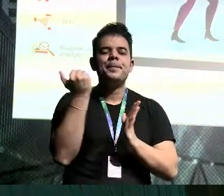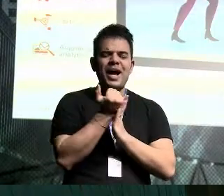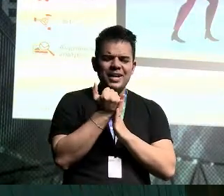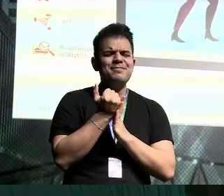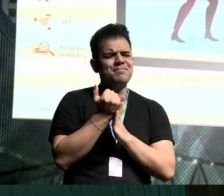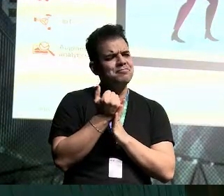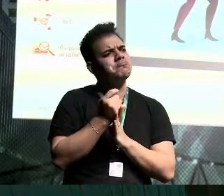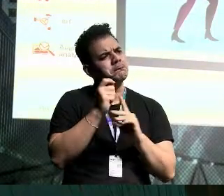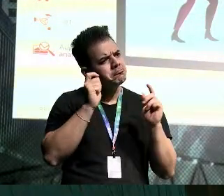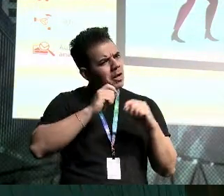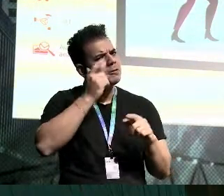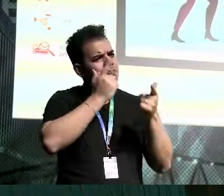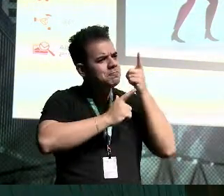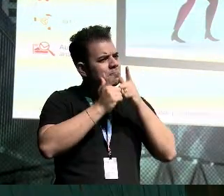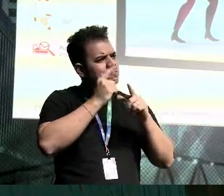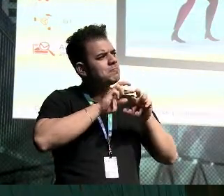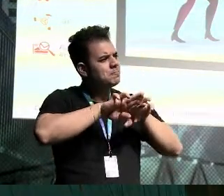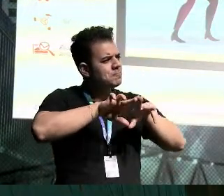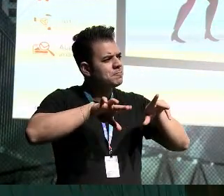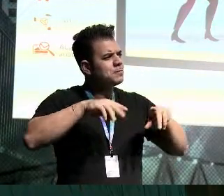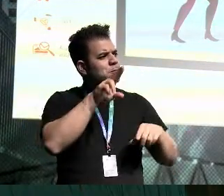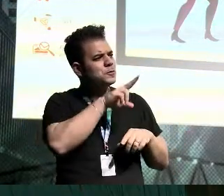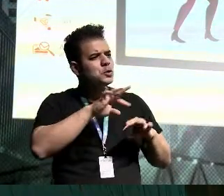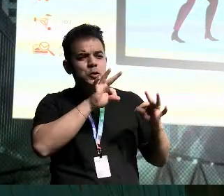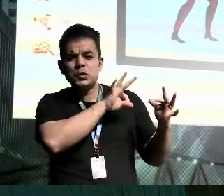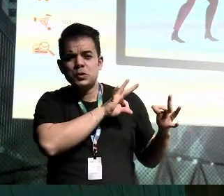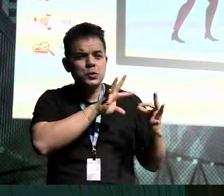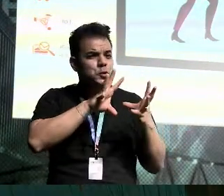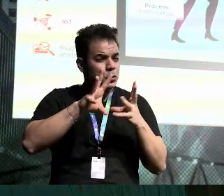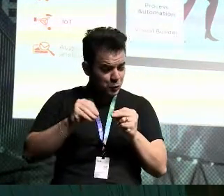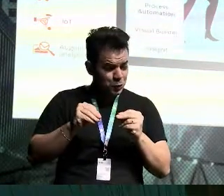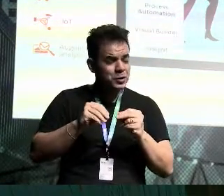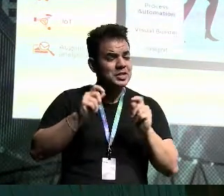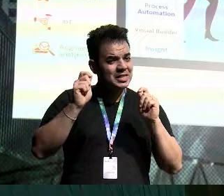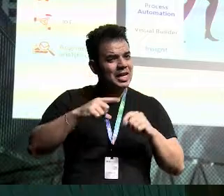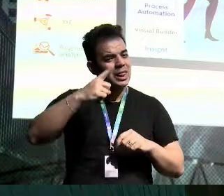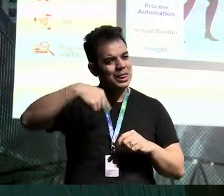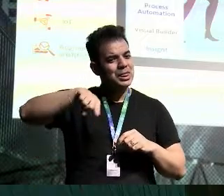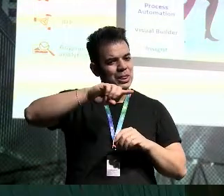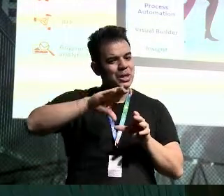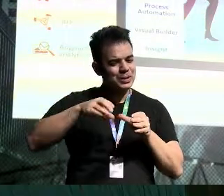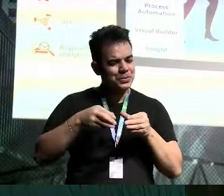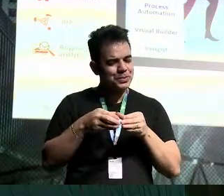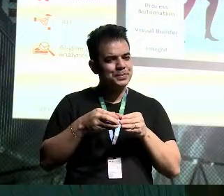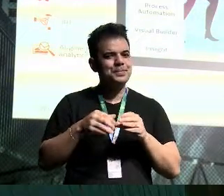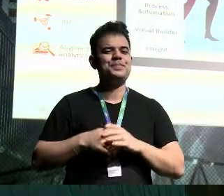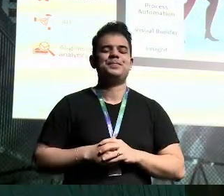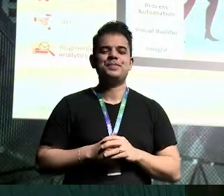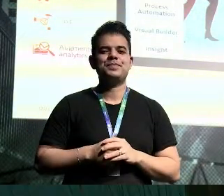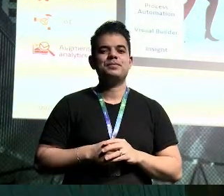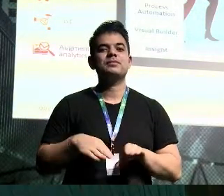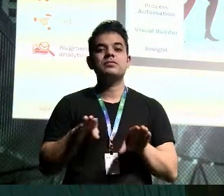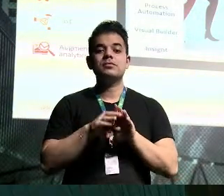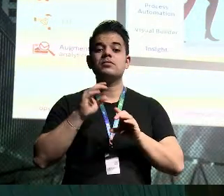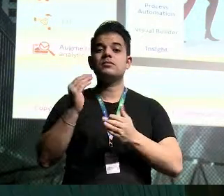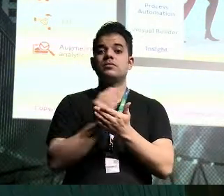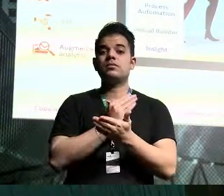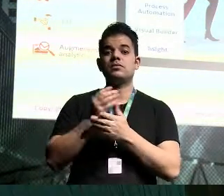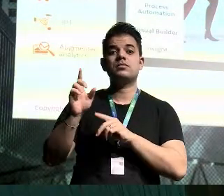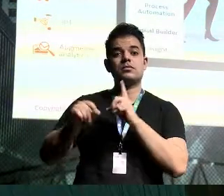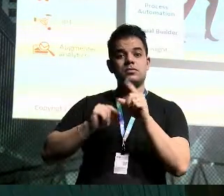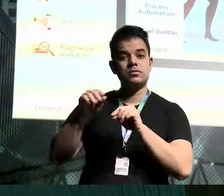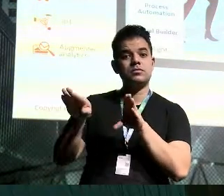Então, são possibilidades que existem aí, todas elas, toda a superletrinha está para nós. Bom, algumas opções que falamos,